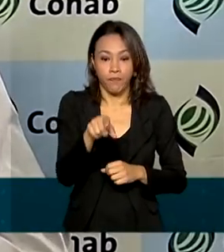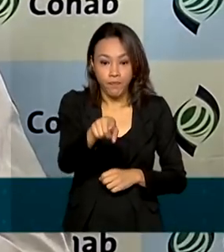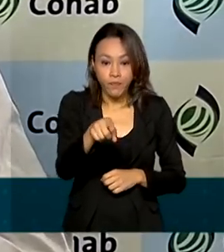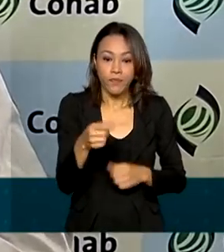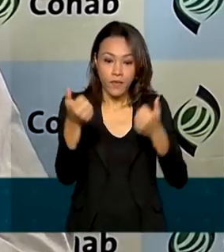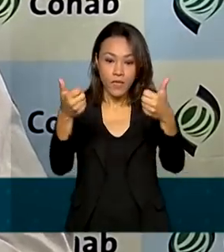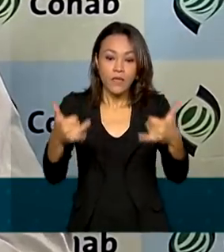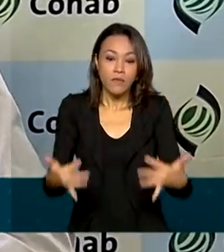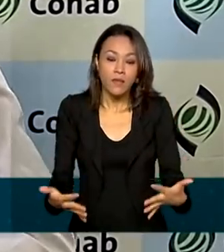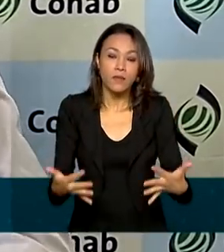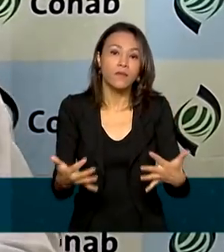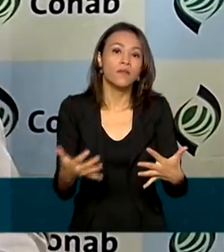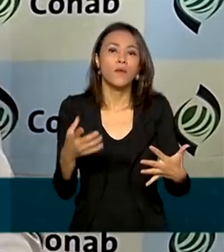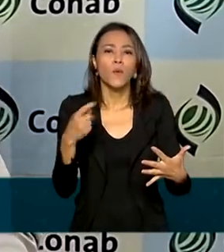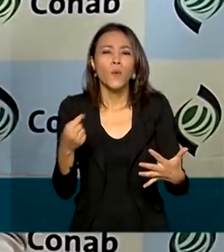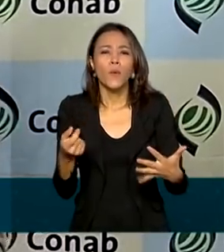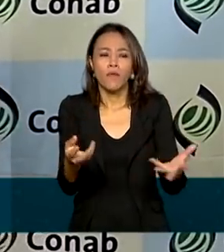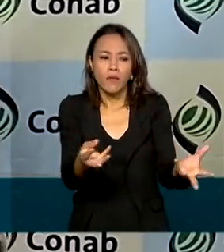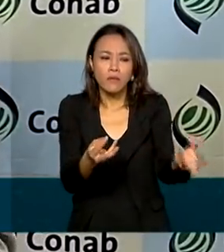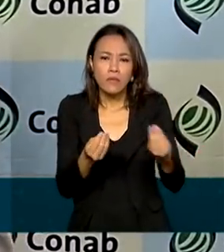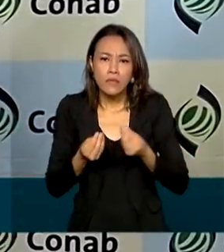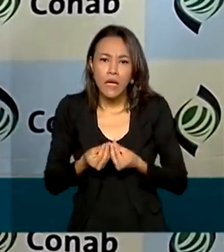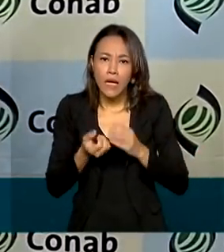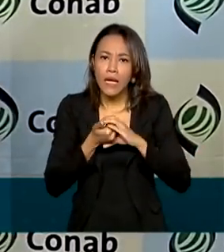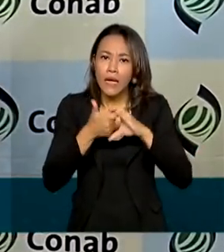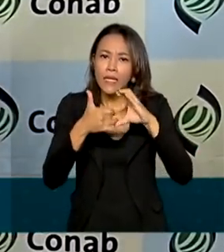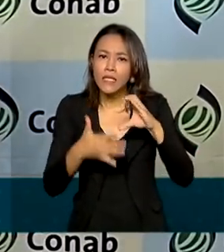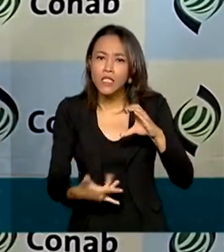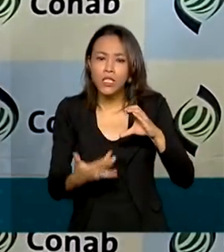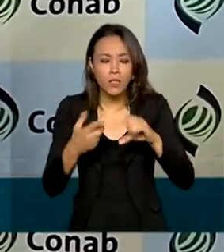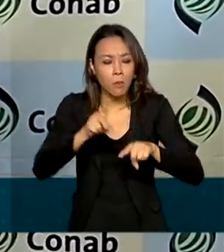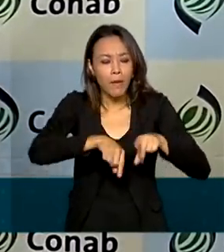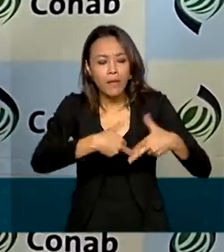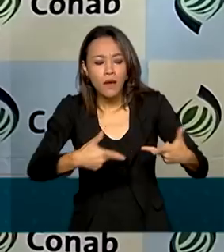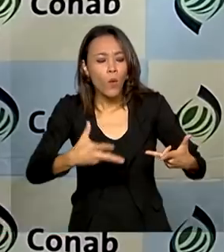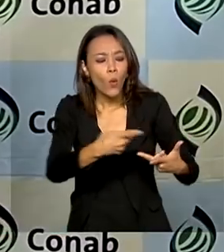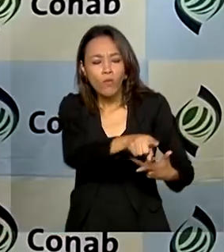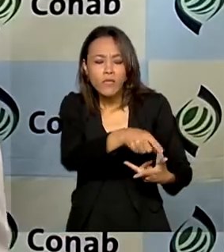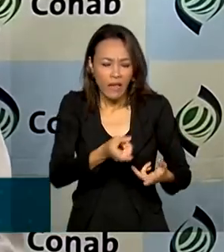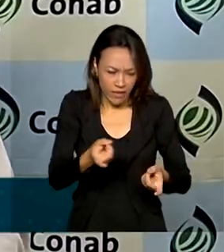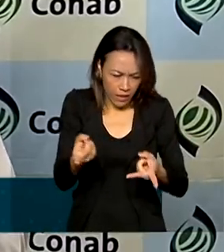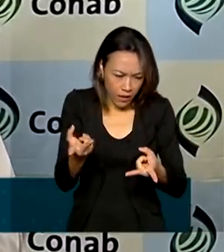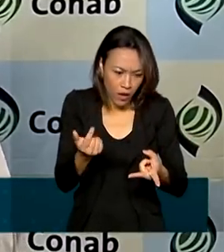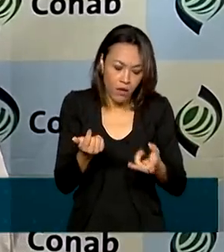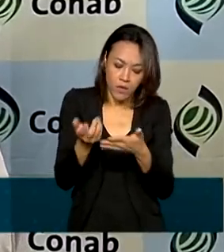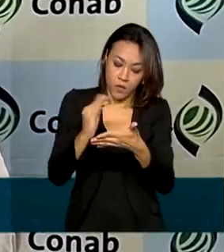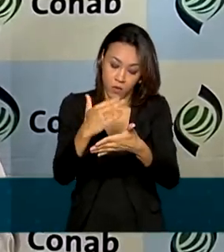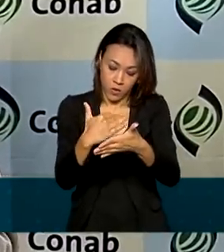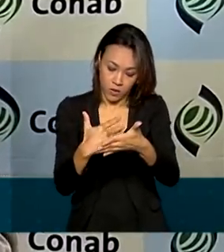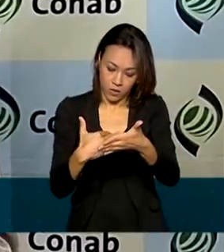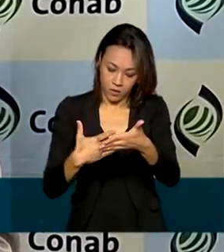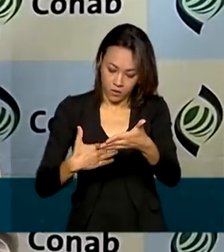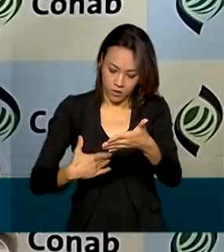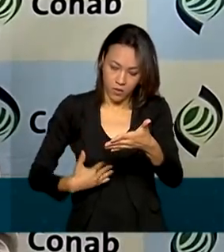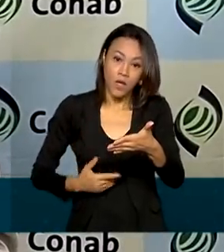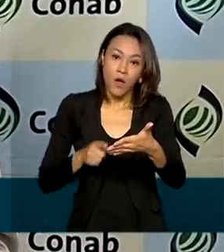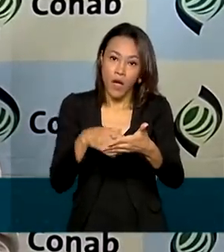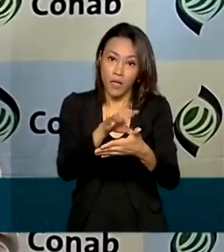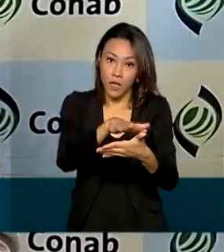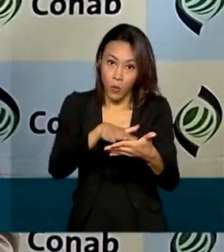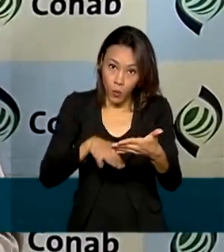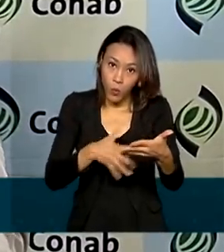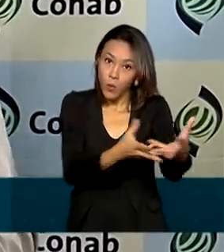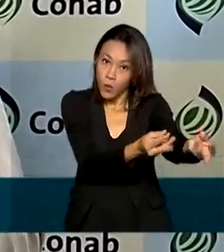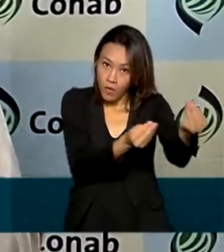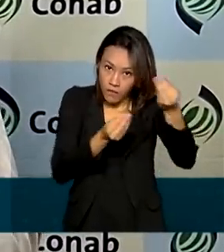as características do produto que ele está disposto a comercializar. Esse formulário é enviado para a